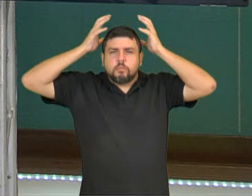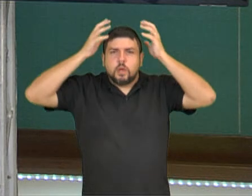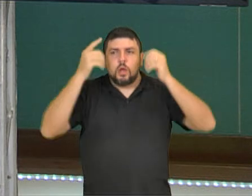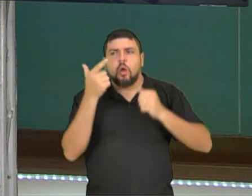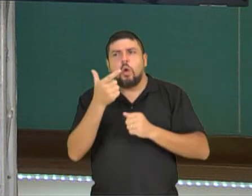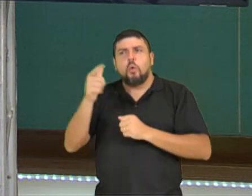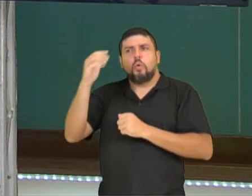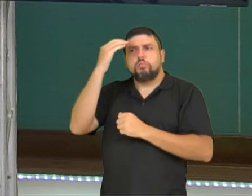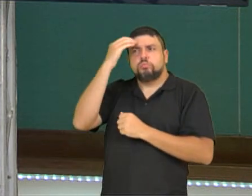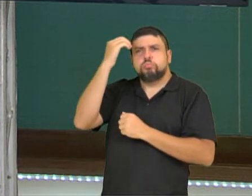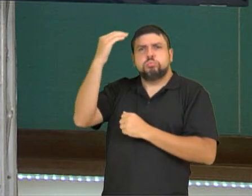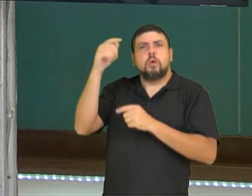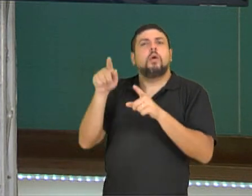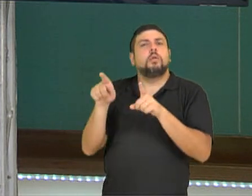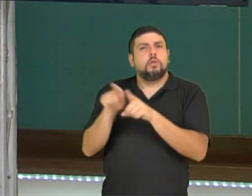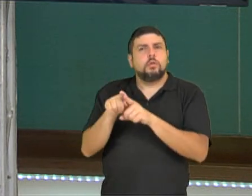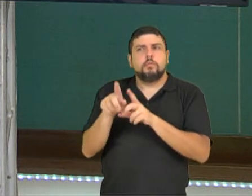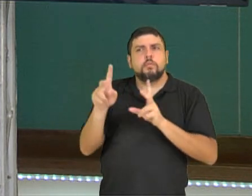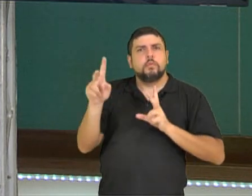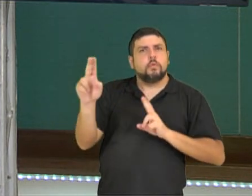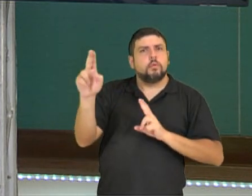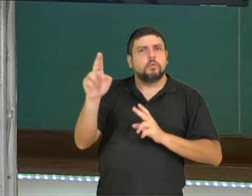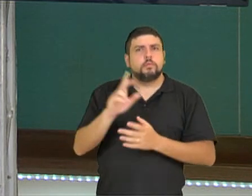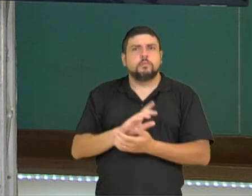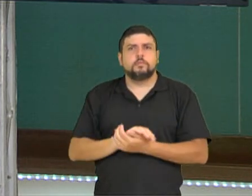utilizavam esses acessórios.